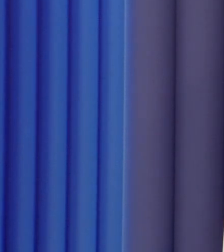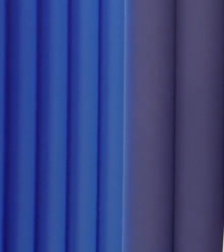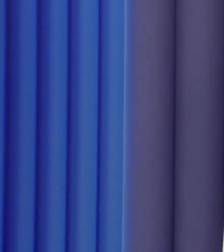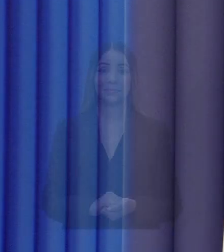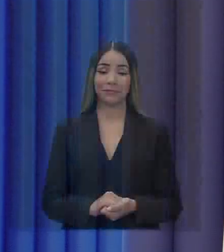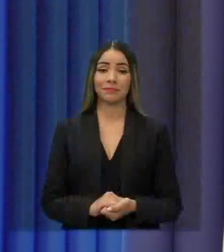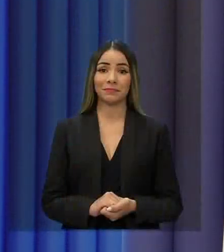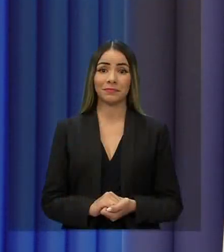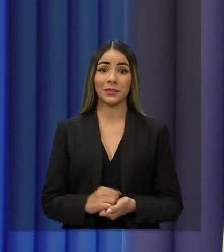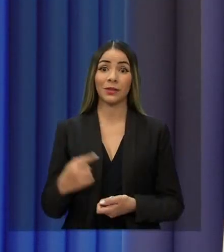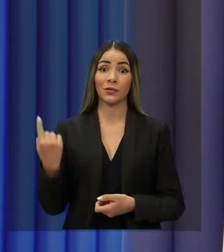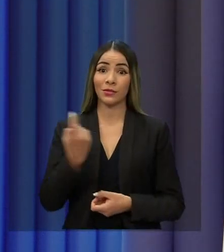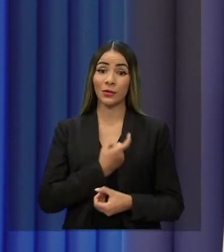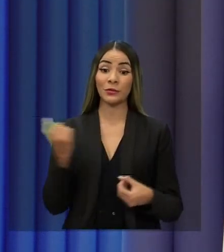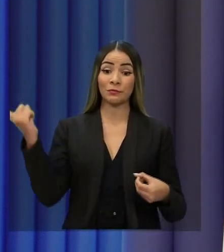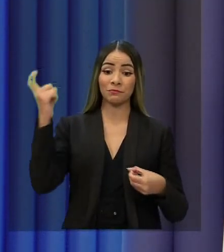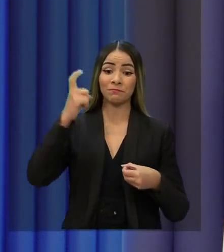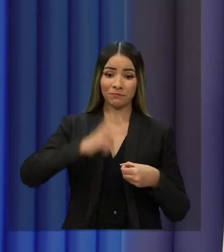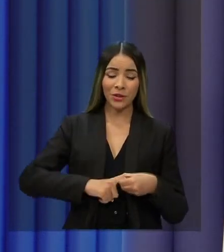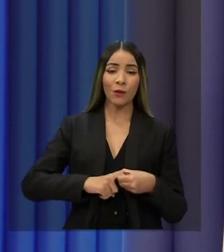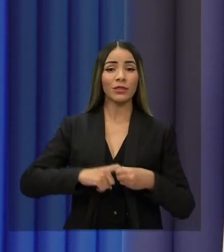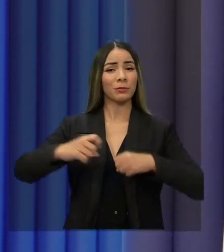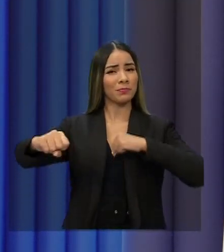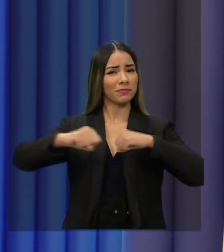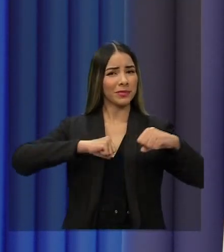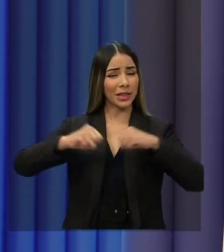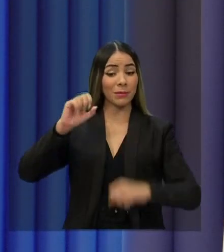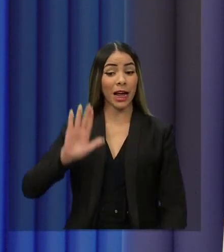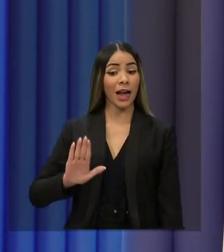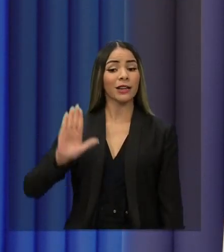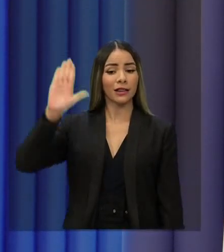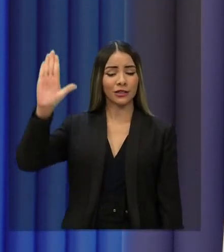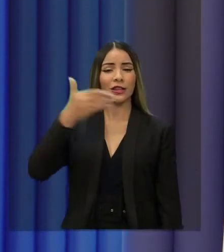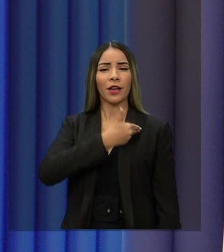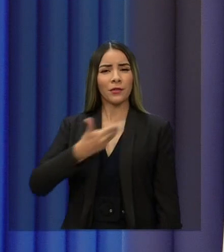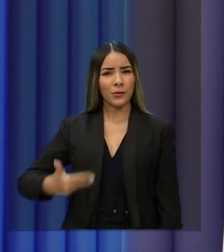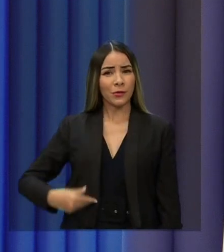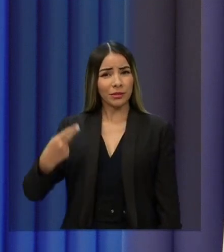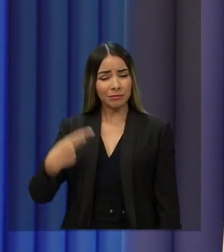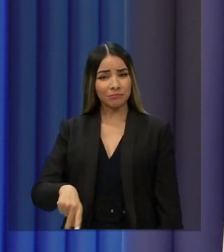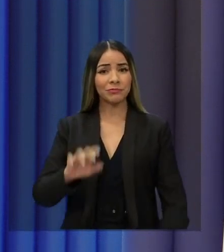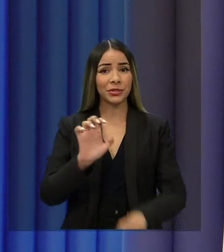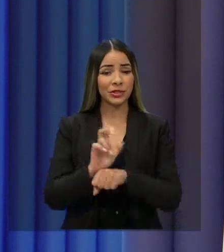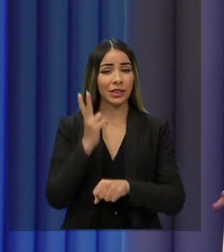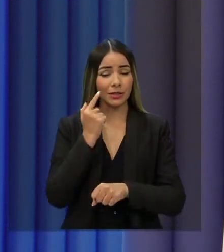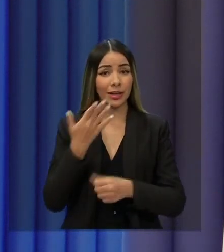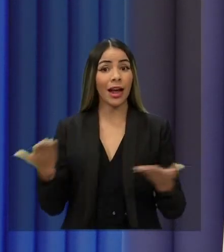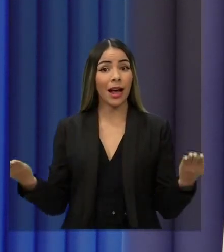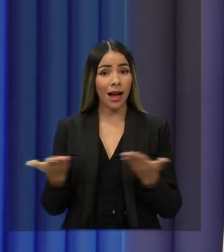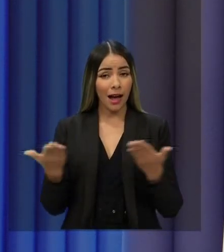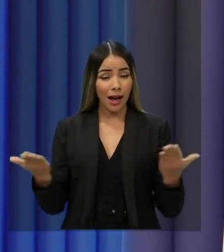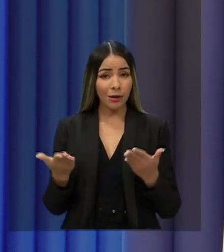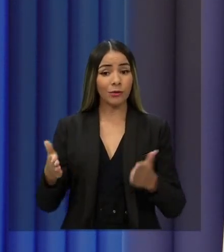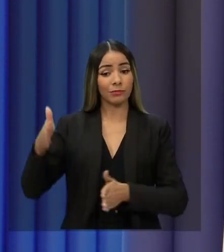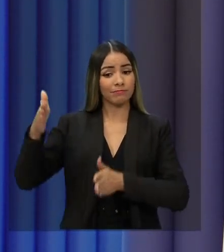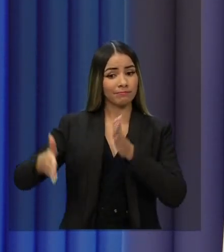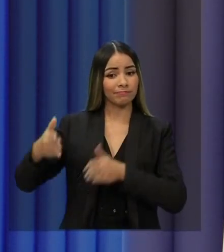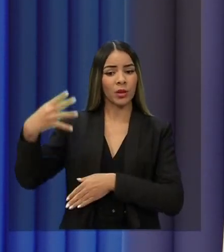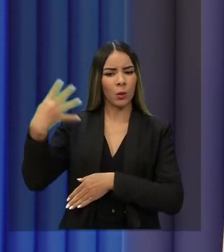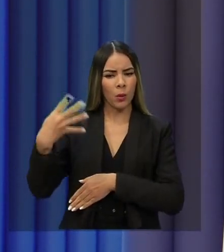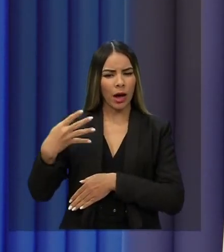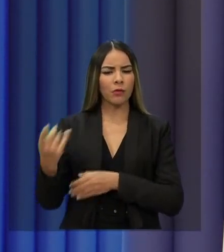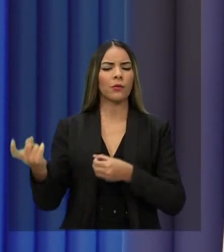Já estamos ao vivo de volta com o debate entre os candidatos ao governo do Estado do Ceará. Neste bloco, os candidatos voltam a fazer